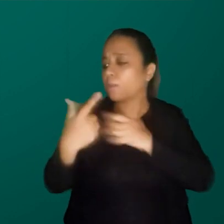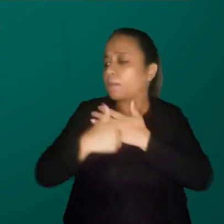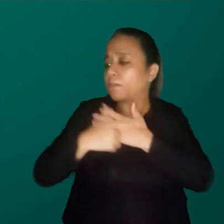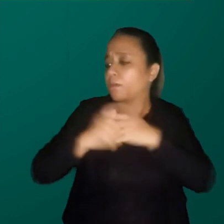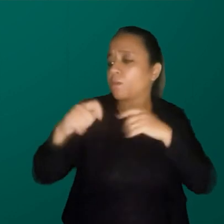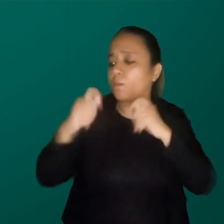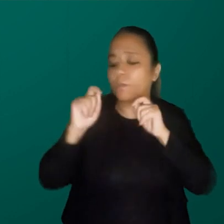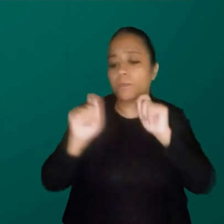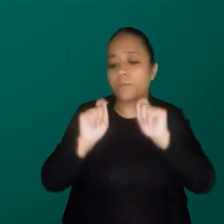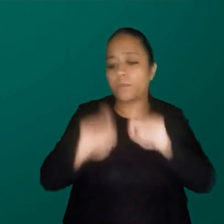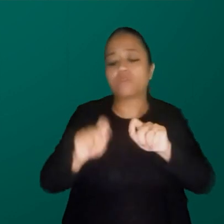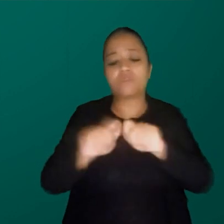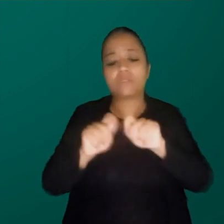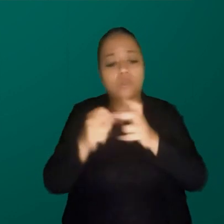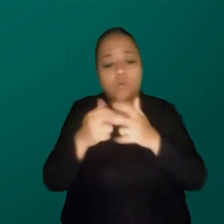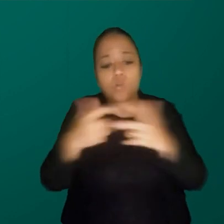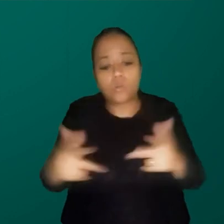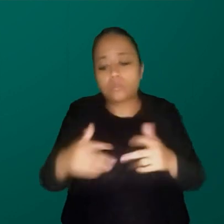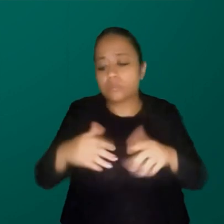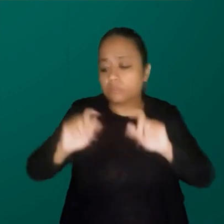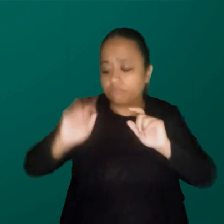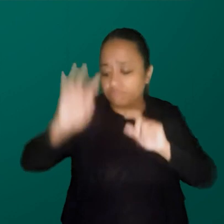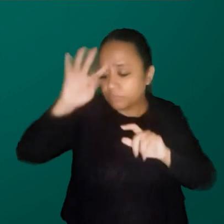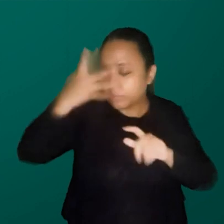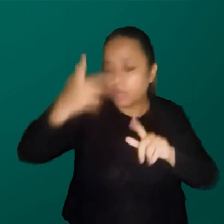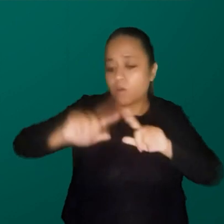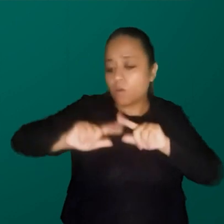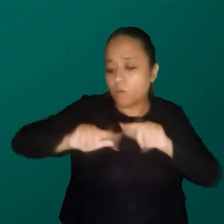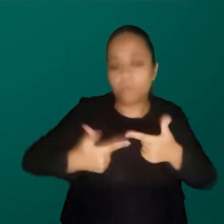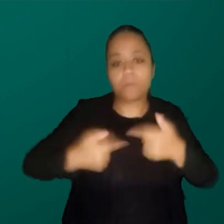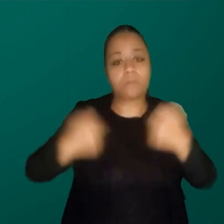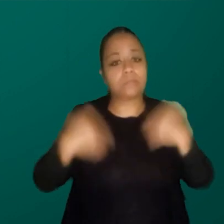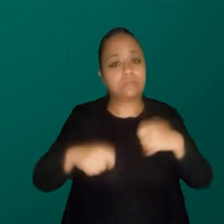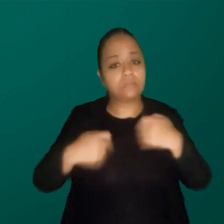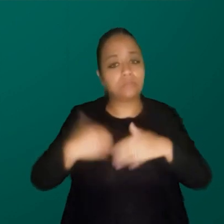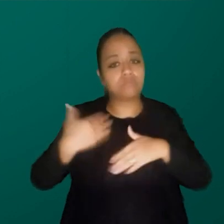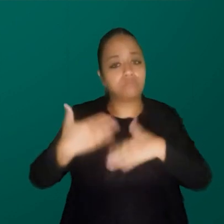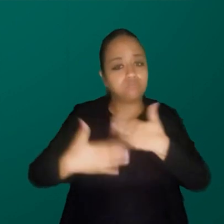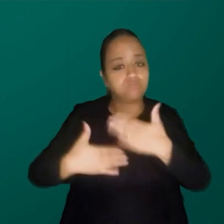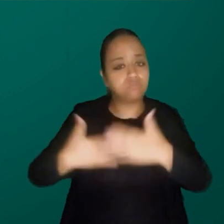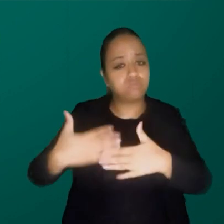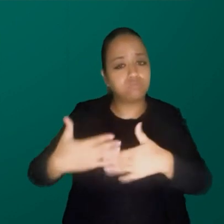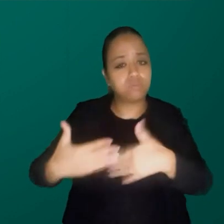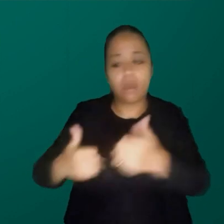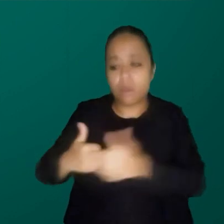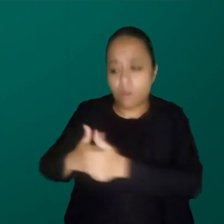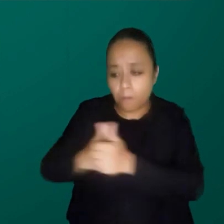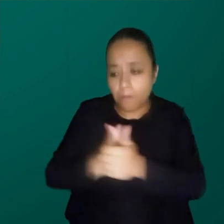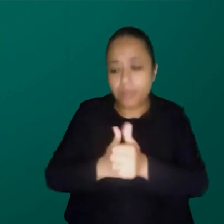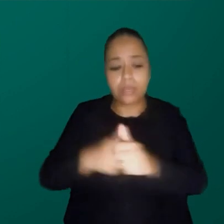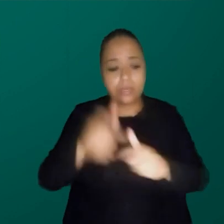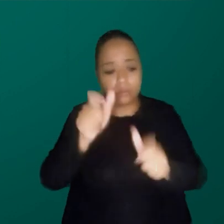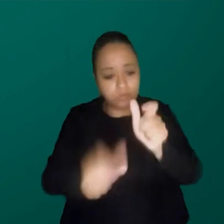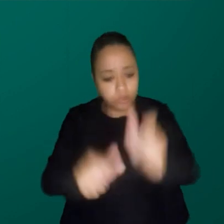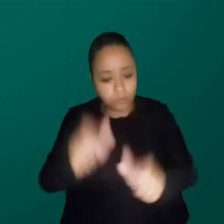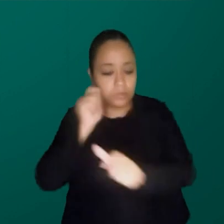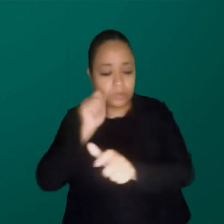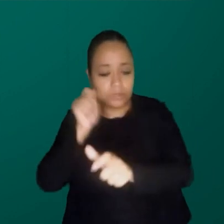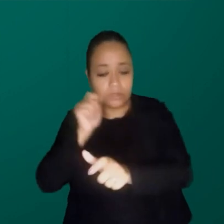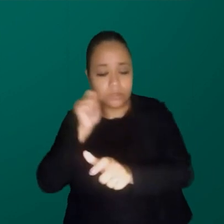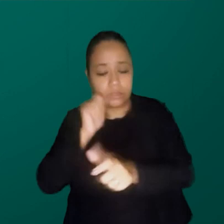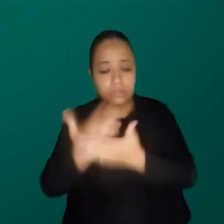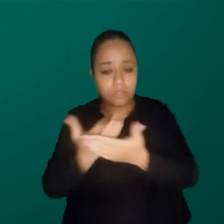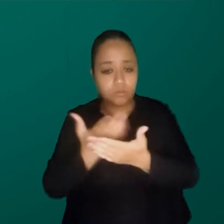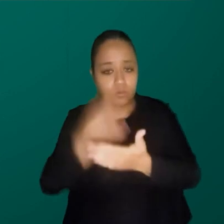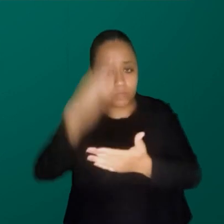de que iniciativas que elas precisam ser a longo, longo prazo, acompanhando elas, porque, senão, gente